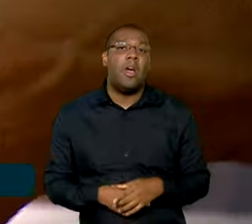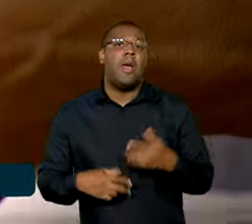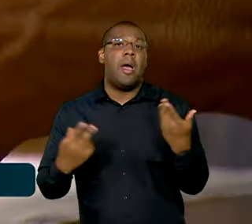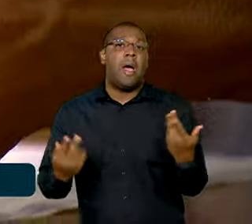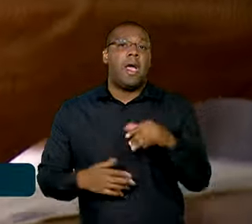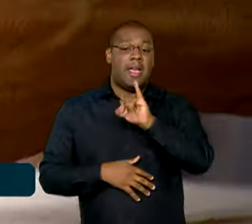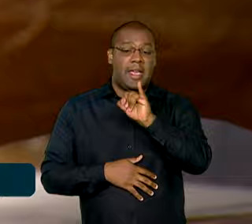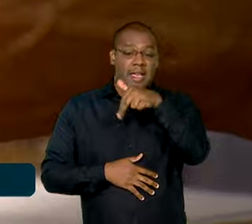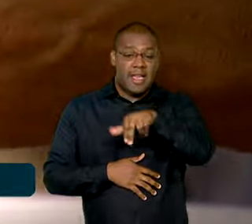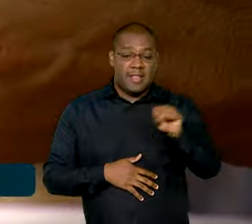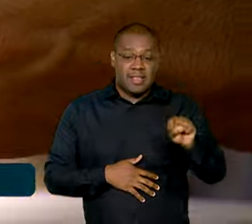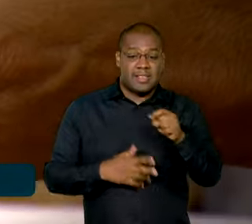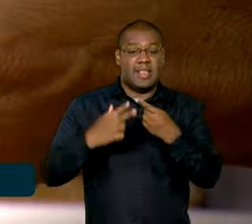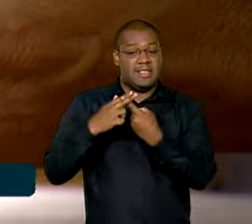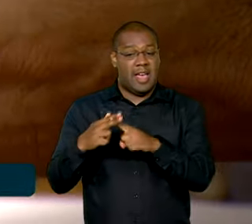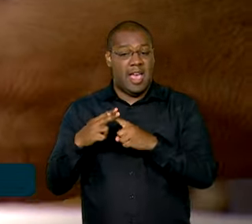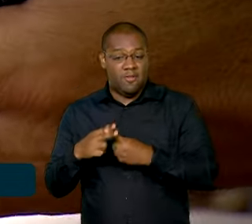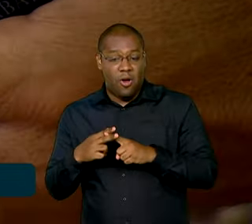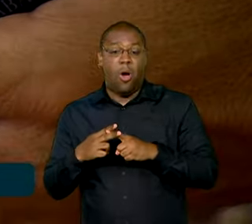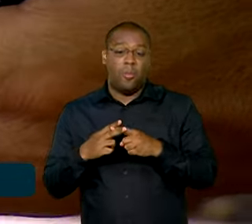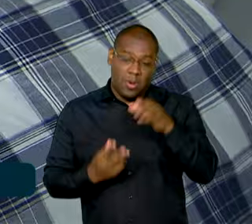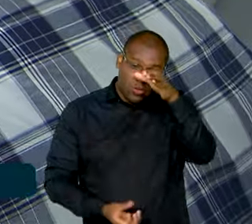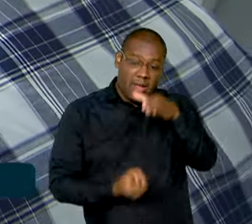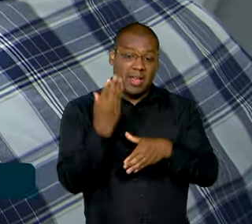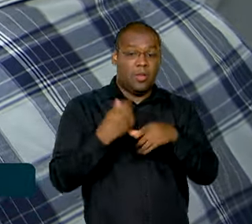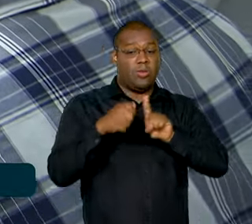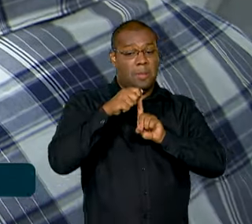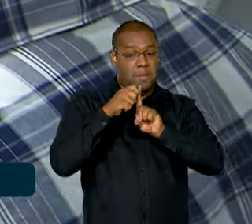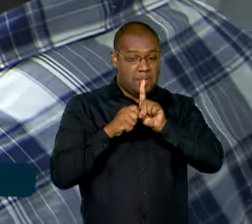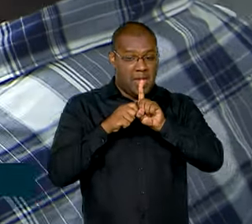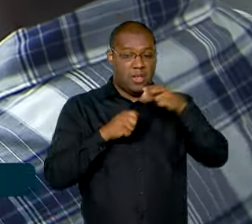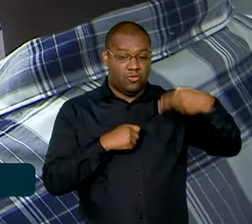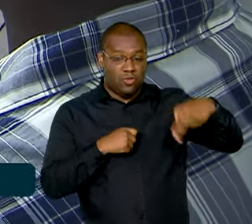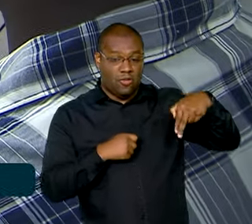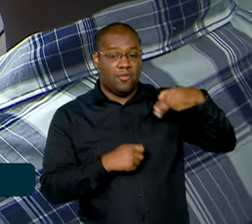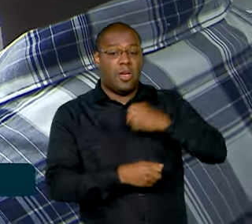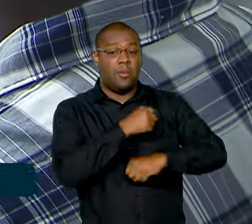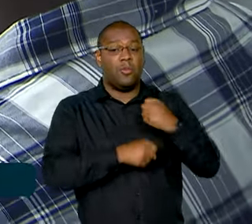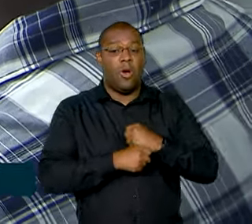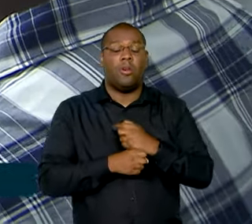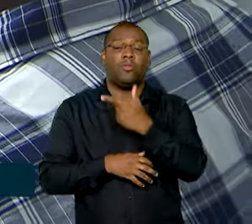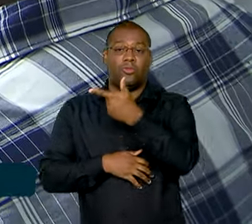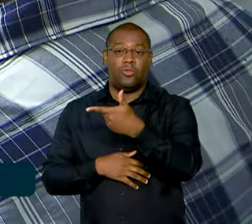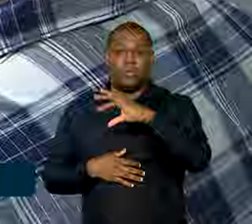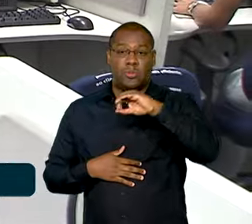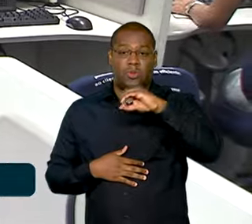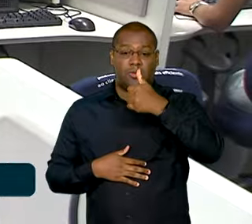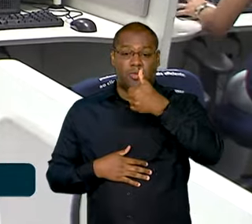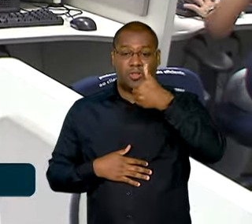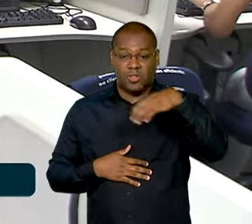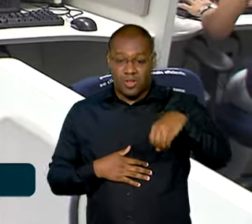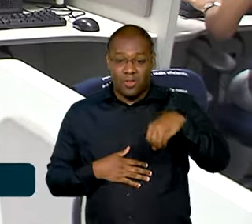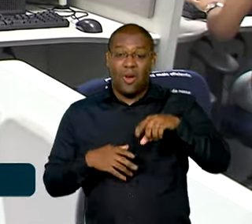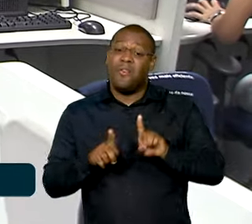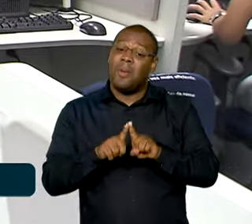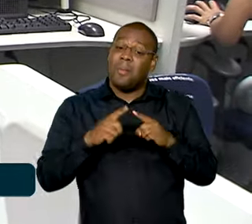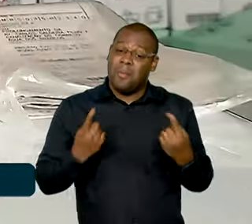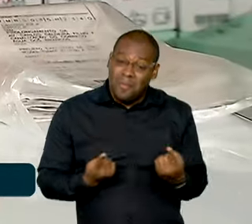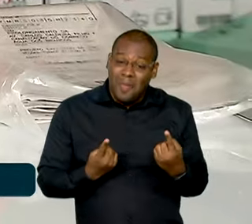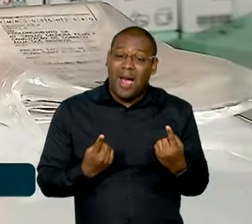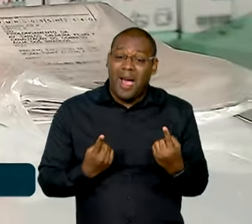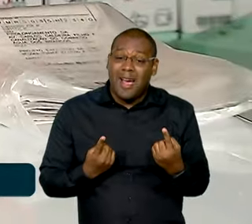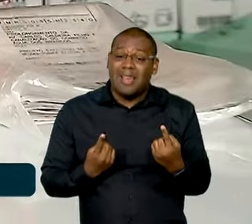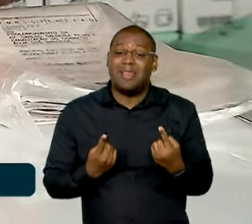da Previdência em novembro de 2019. Mas para muitos que estão no mercado de trabalho, não é tão simples